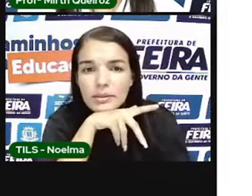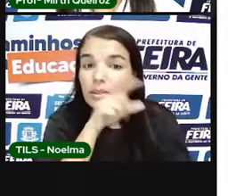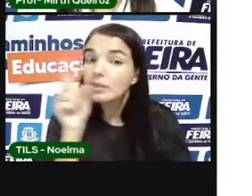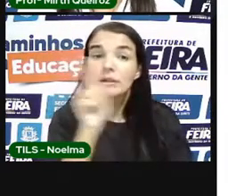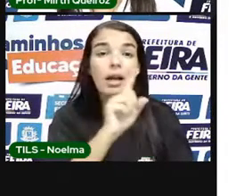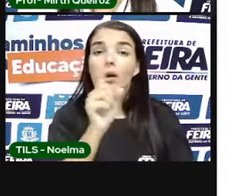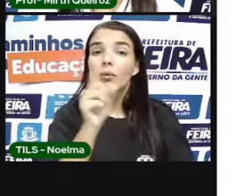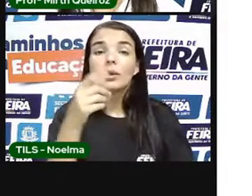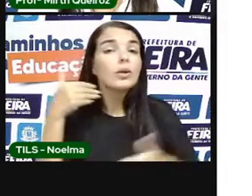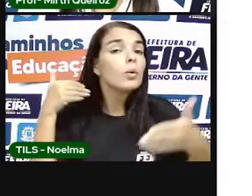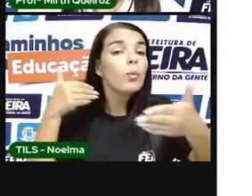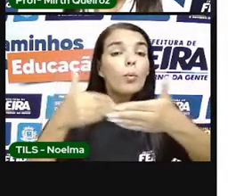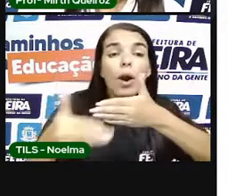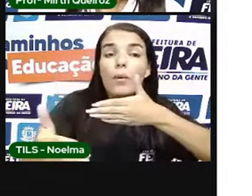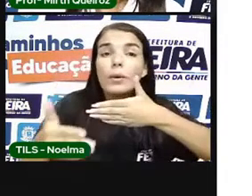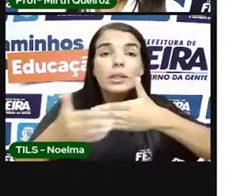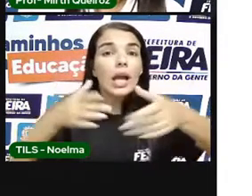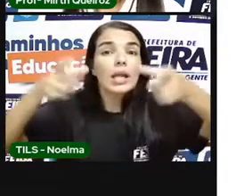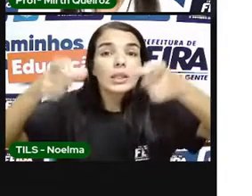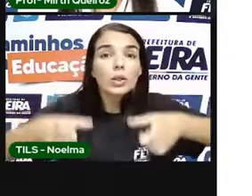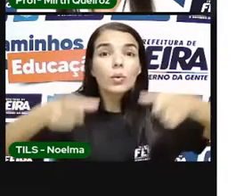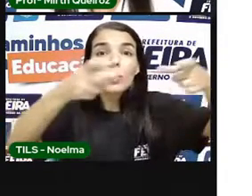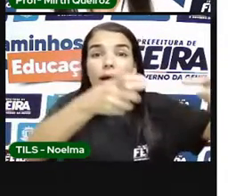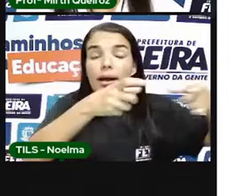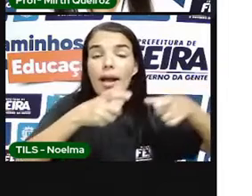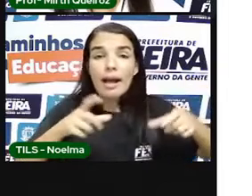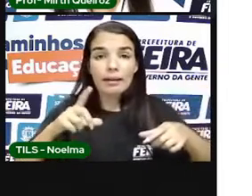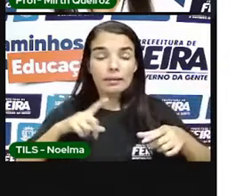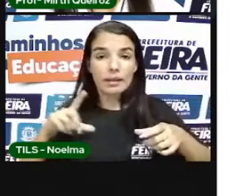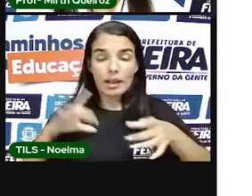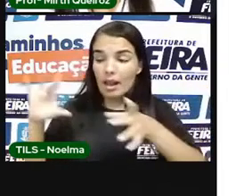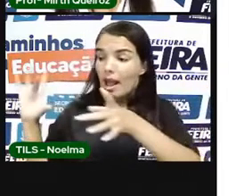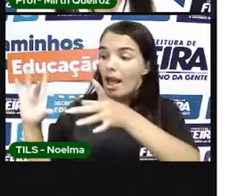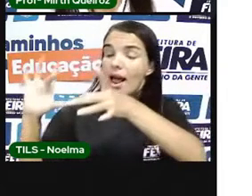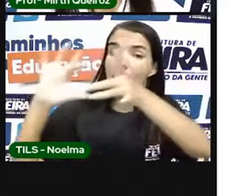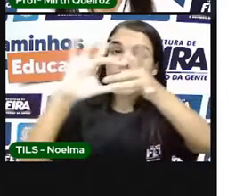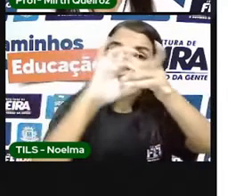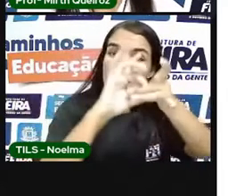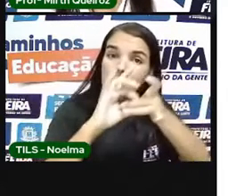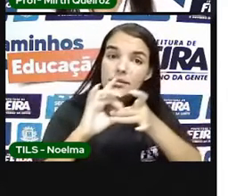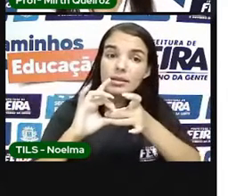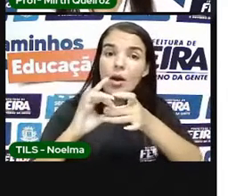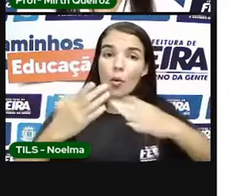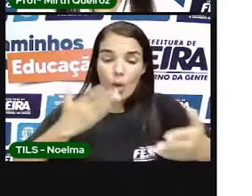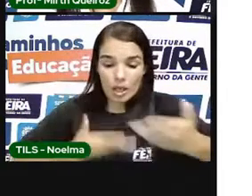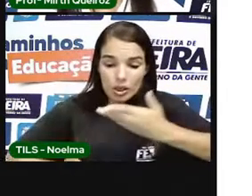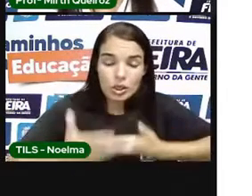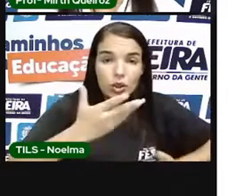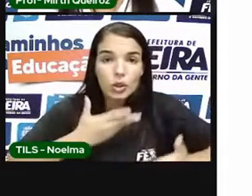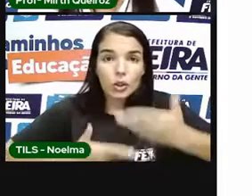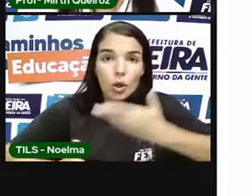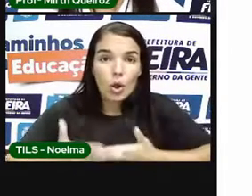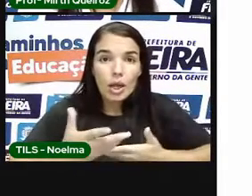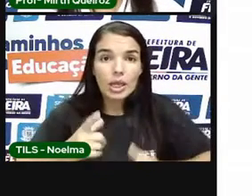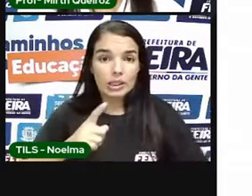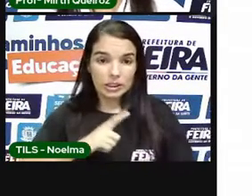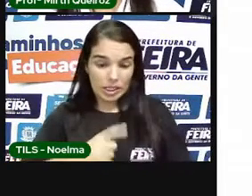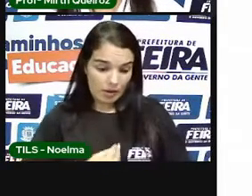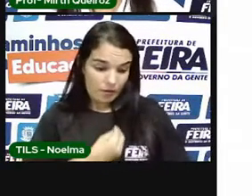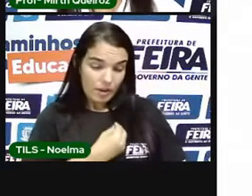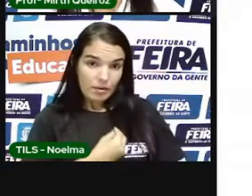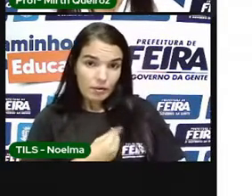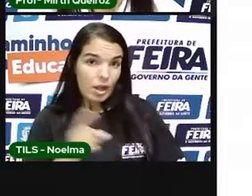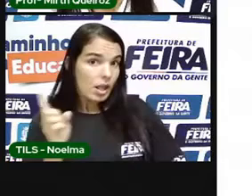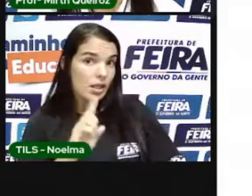possa existir a relação entre os seres vivos e não vivos Se poluímos a natureza, estamos nos poluindo